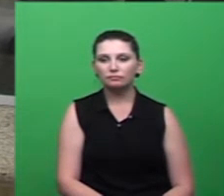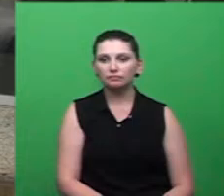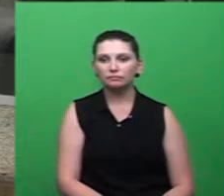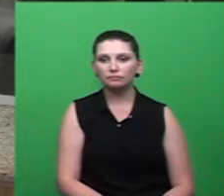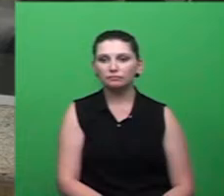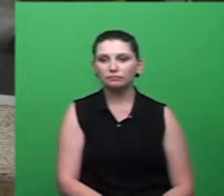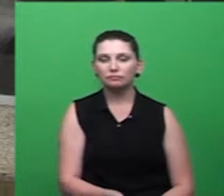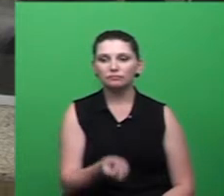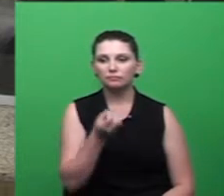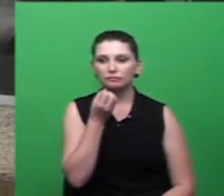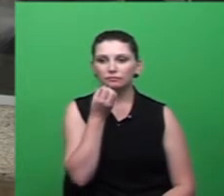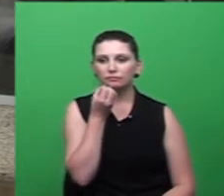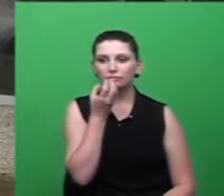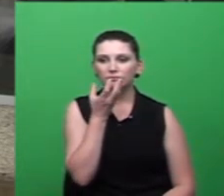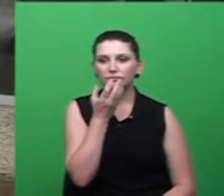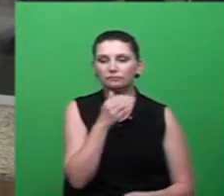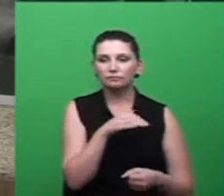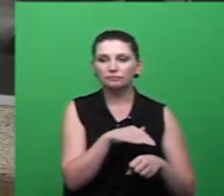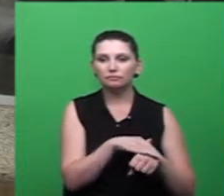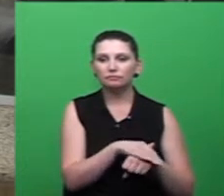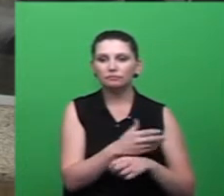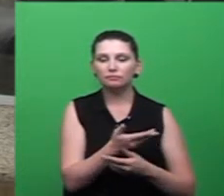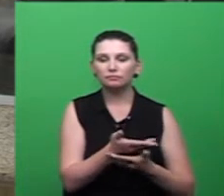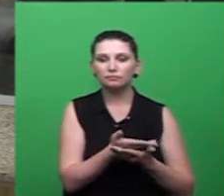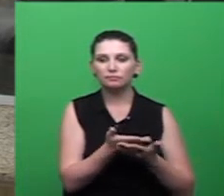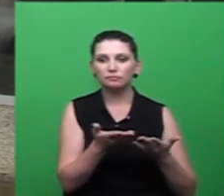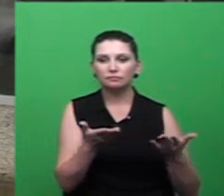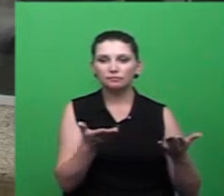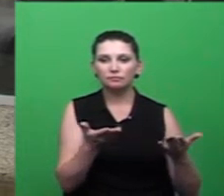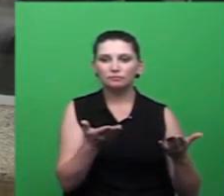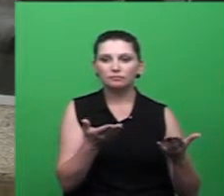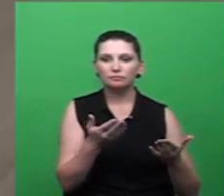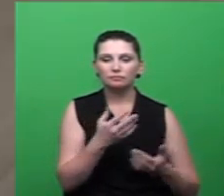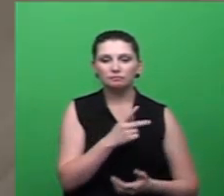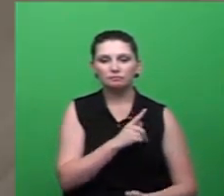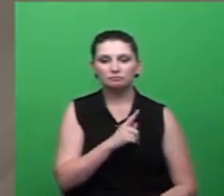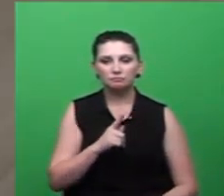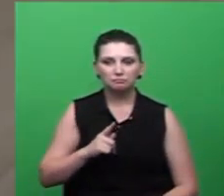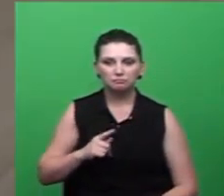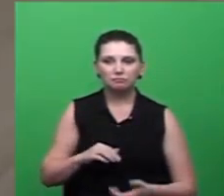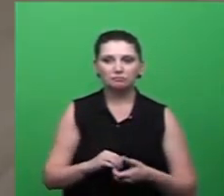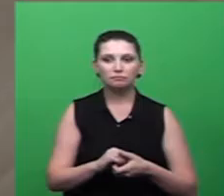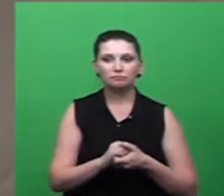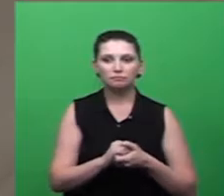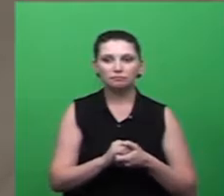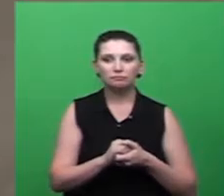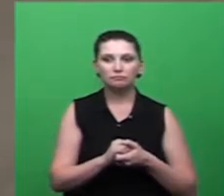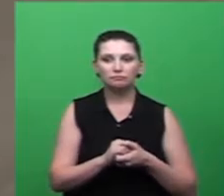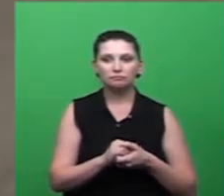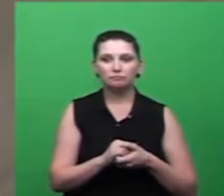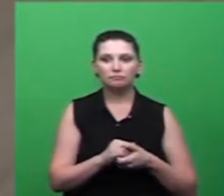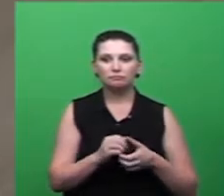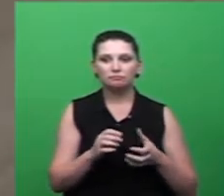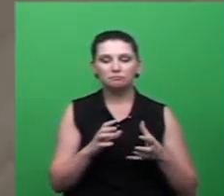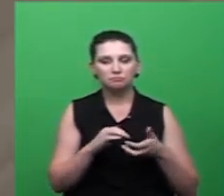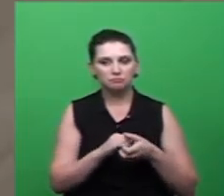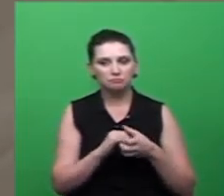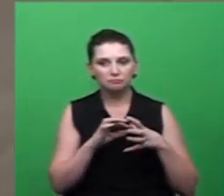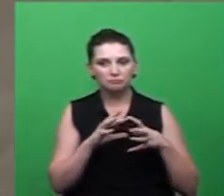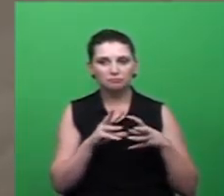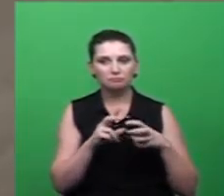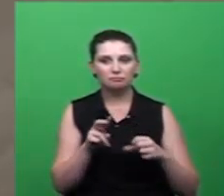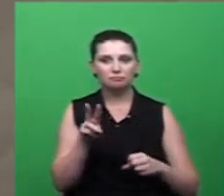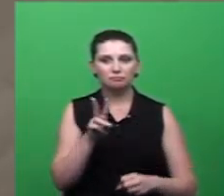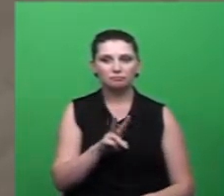Boa noite a todos e a todas. Cumprimentando o presidente da Casa Moacir da Jouro, e eu estendo meus cumprimentos